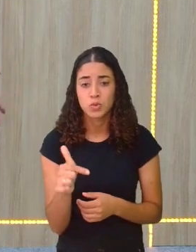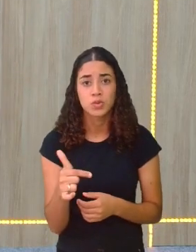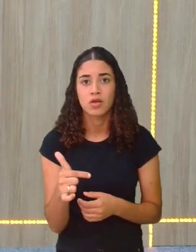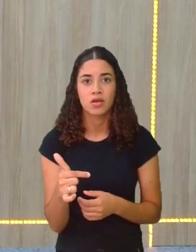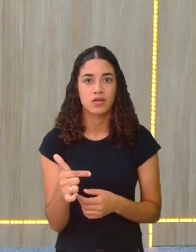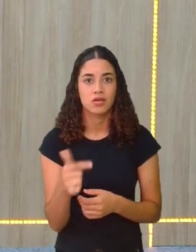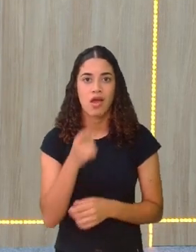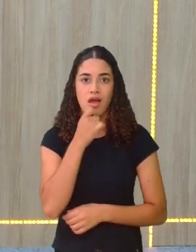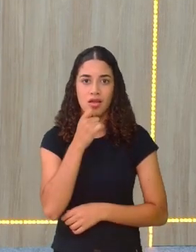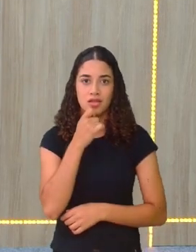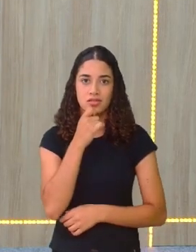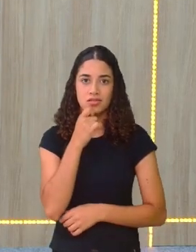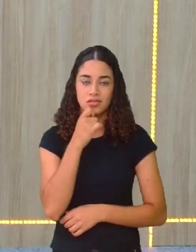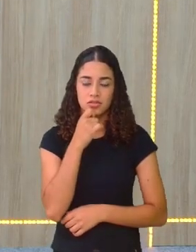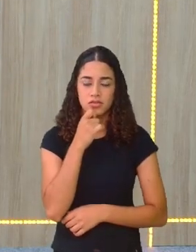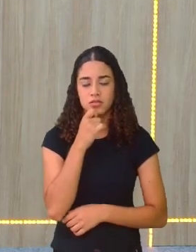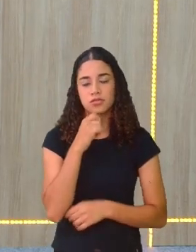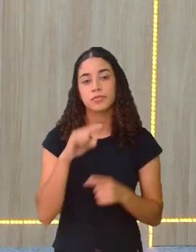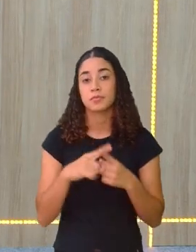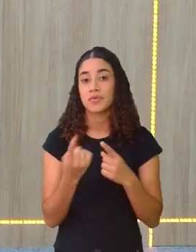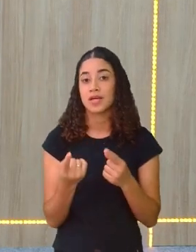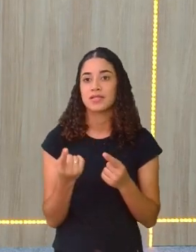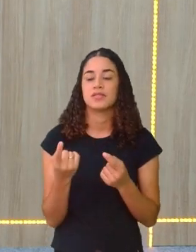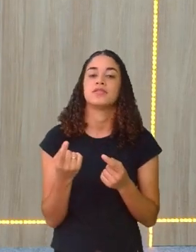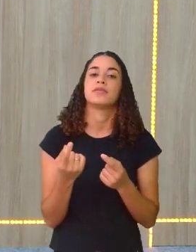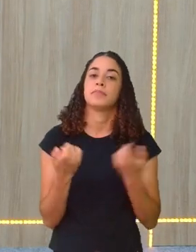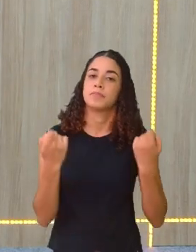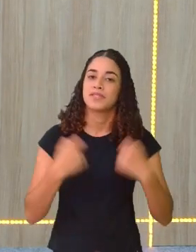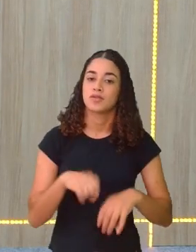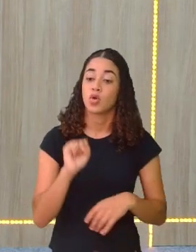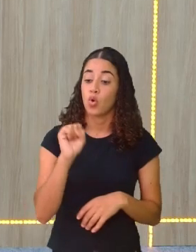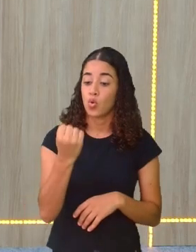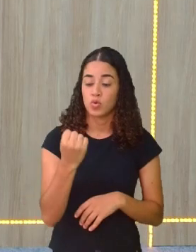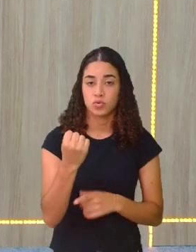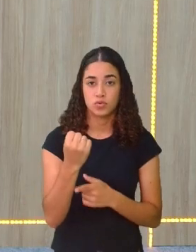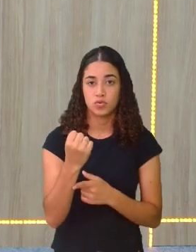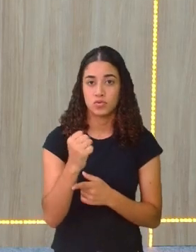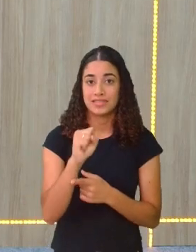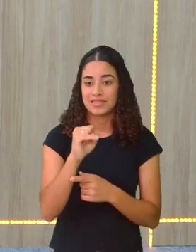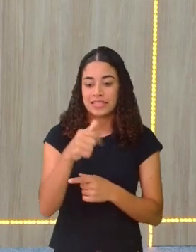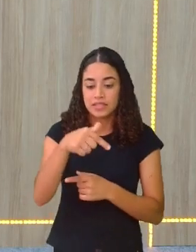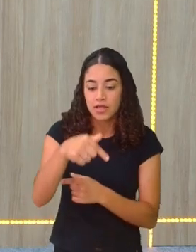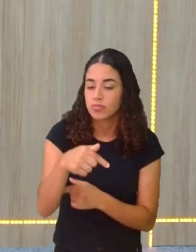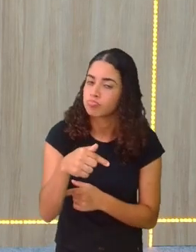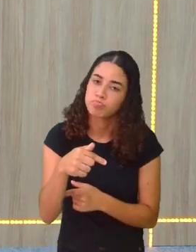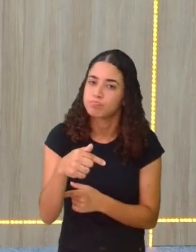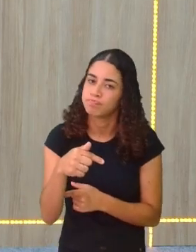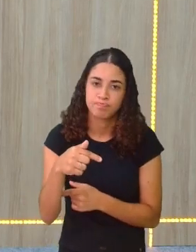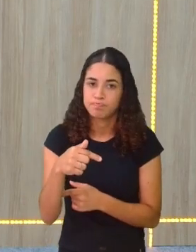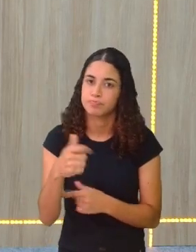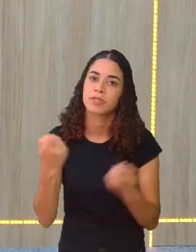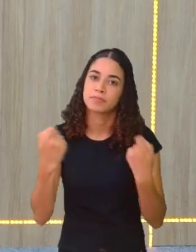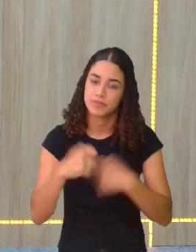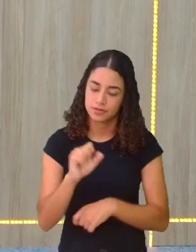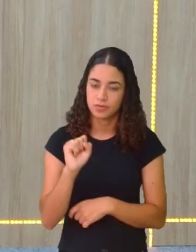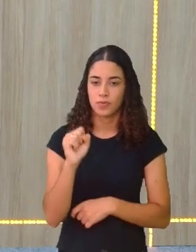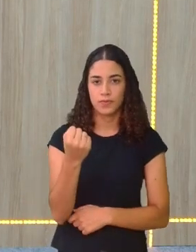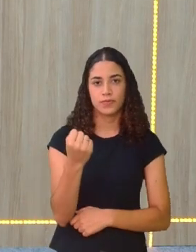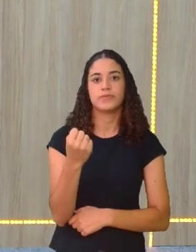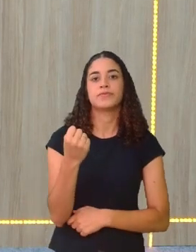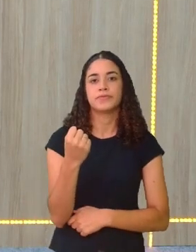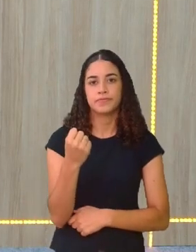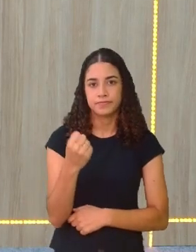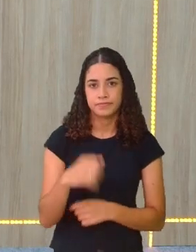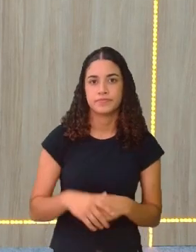76 personagens. Mas, o mínimo, são oito personagens. Os oito principais, não pode haver cavalo marinho. Por exemplo, sem o